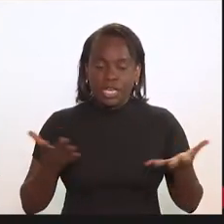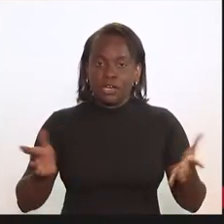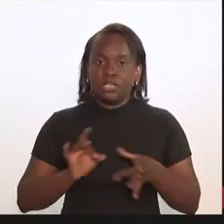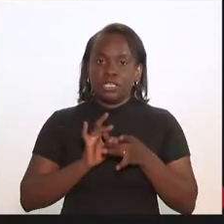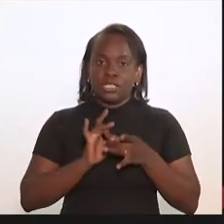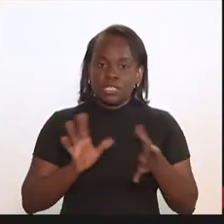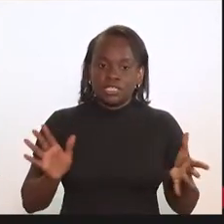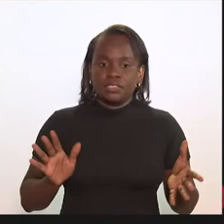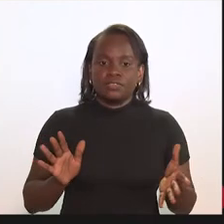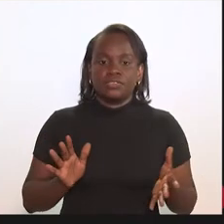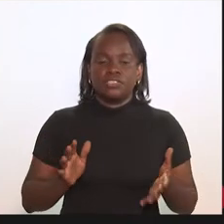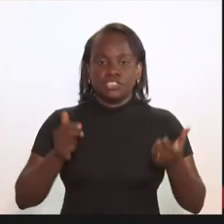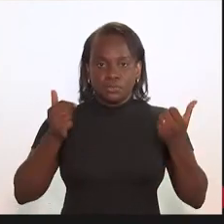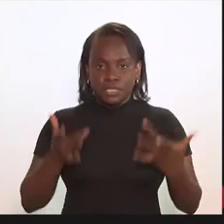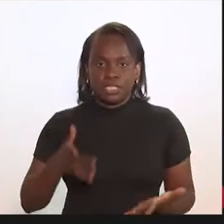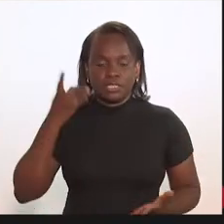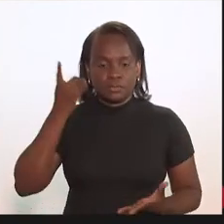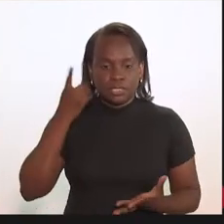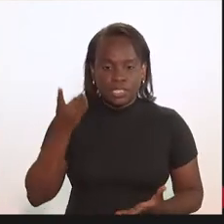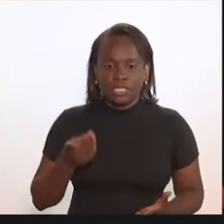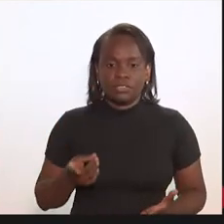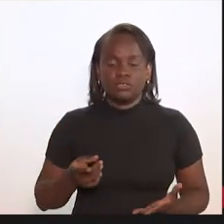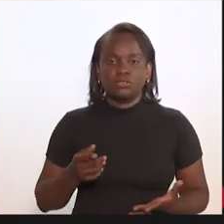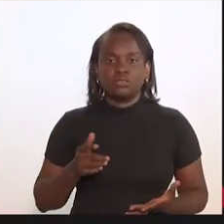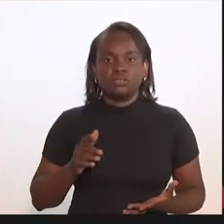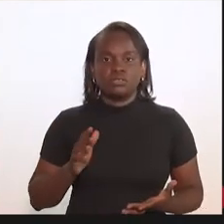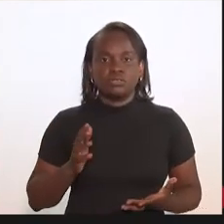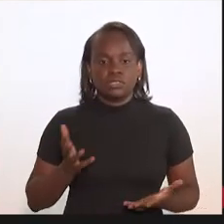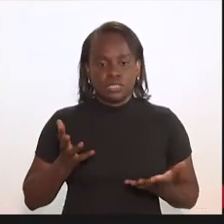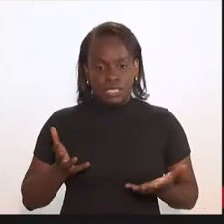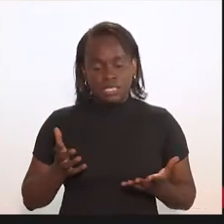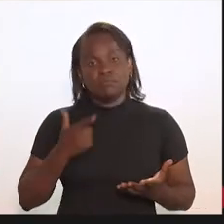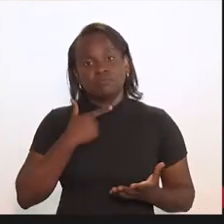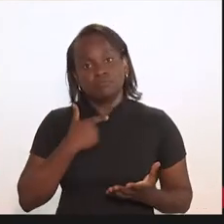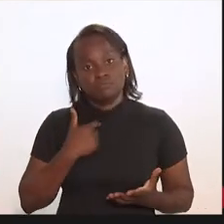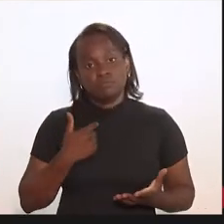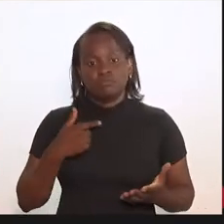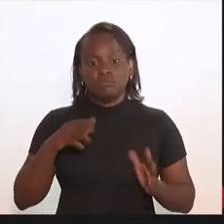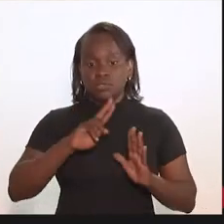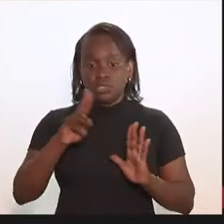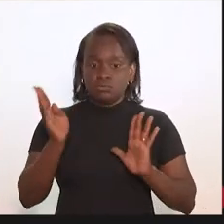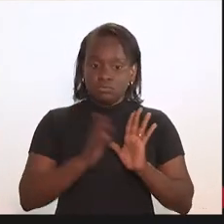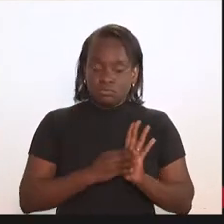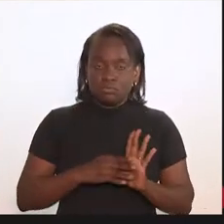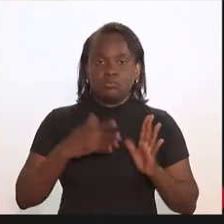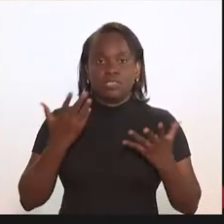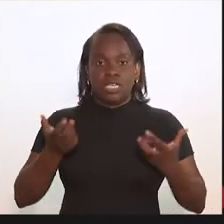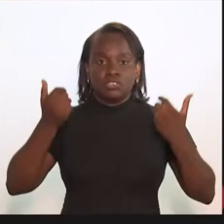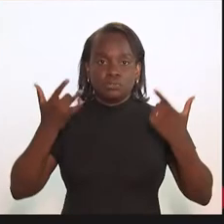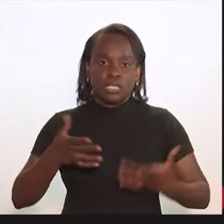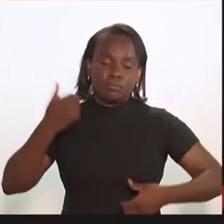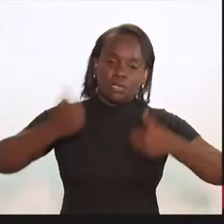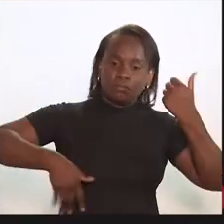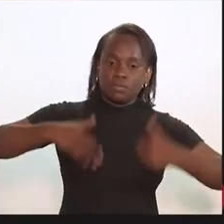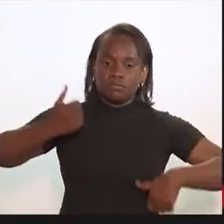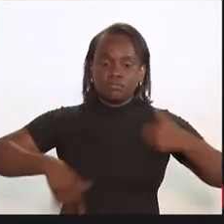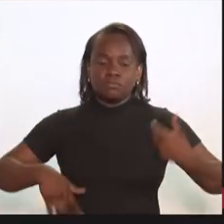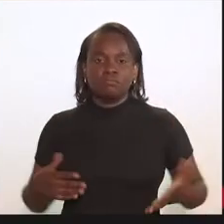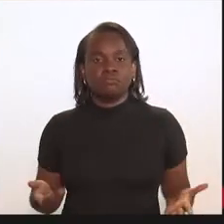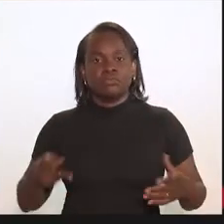eu abro a palavra aos deputados que queiram se inscrever para fazer suas